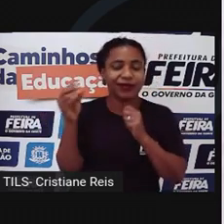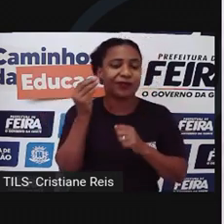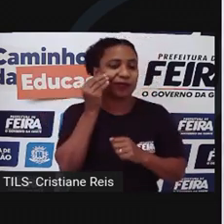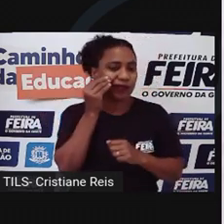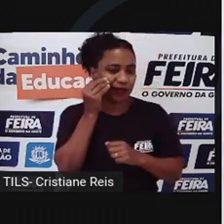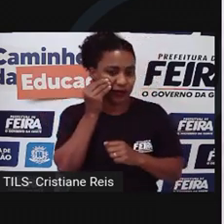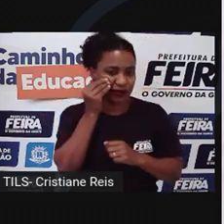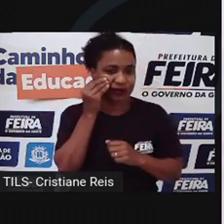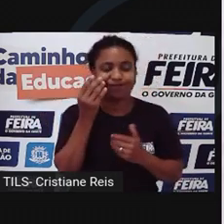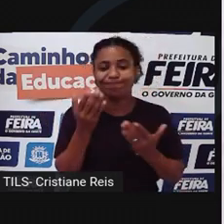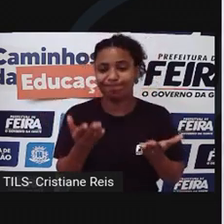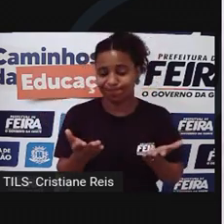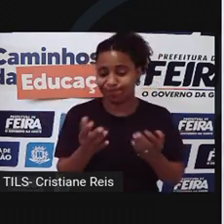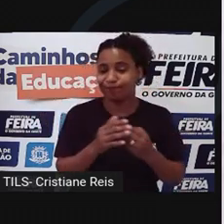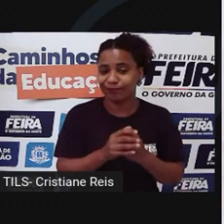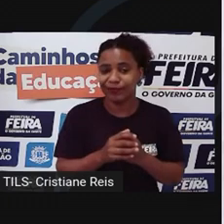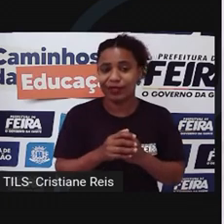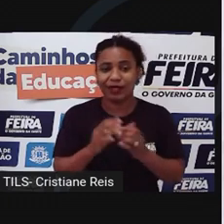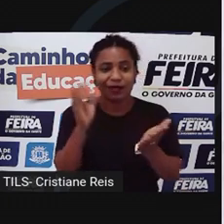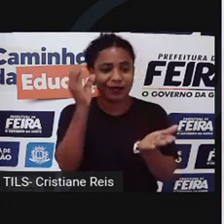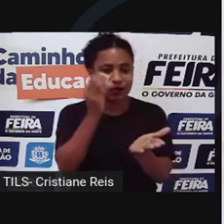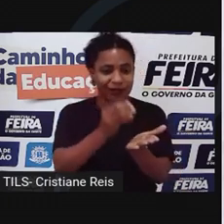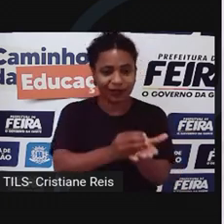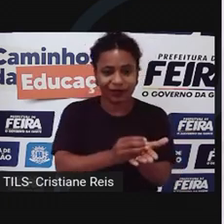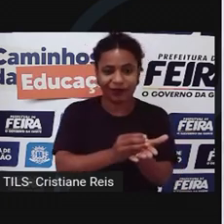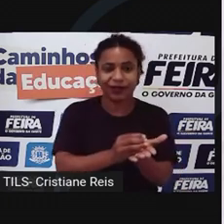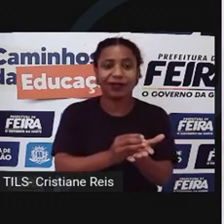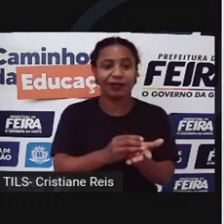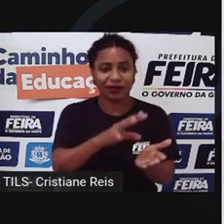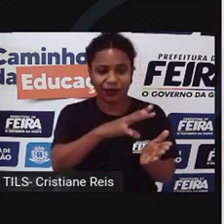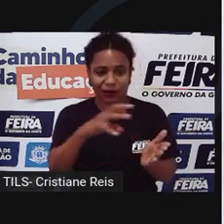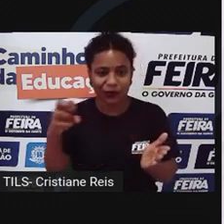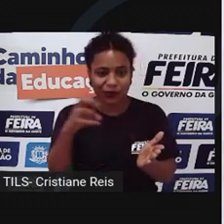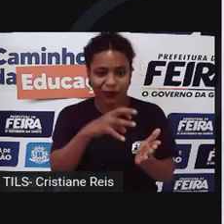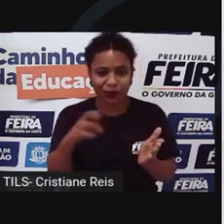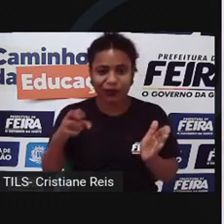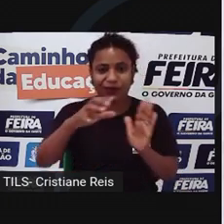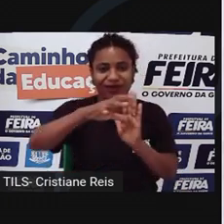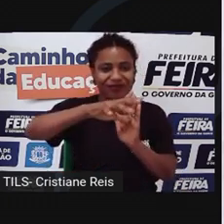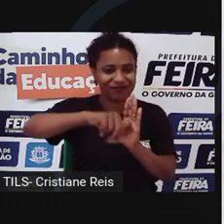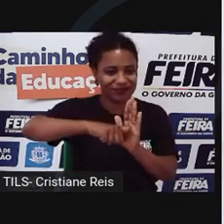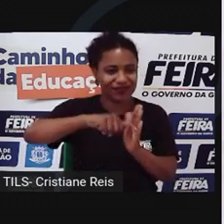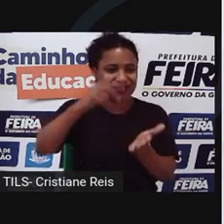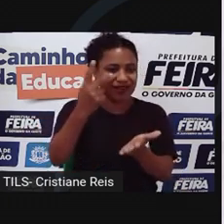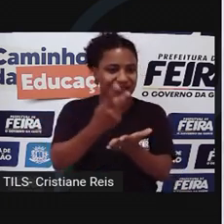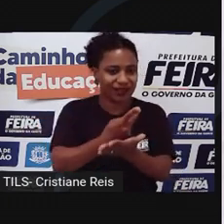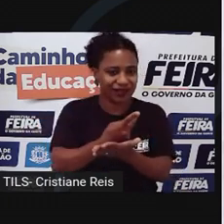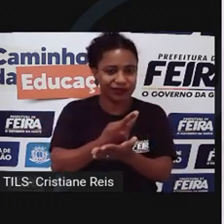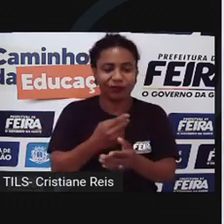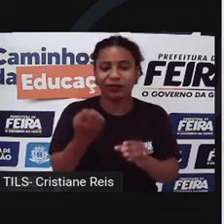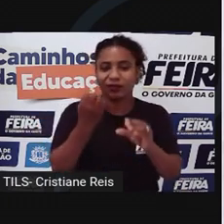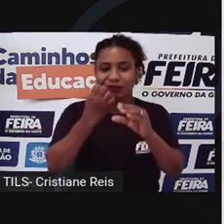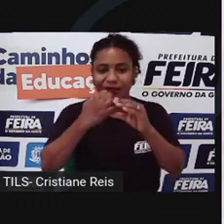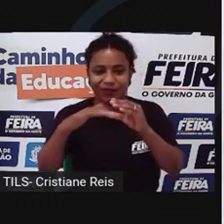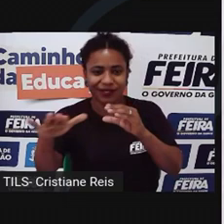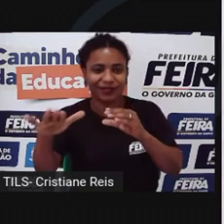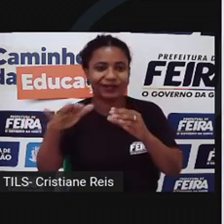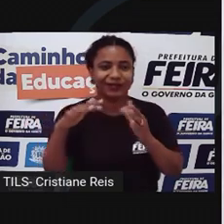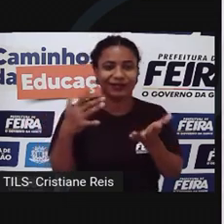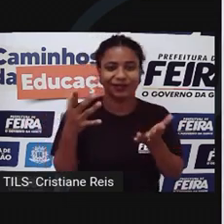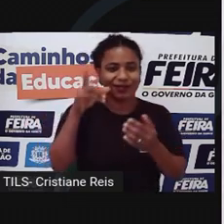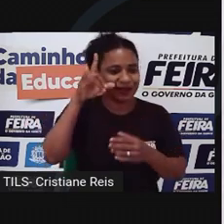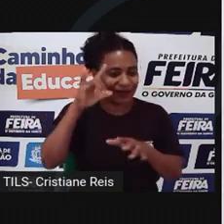impróprios. São delitos contra a honra praticados através de mensagens, e-mails, redes sociais,